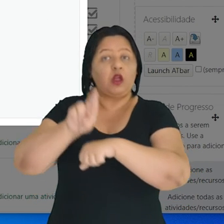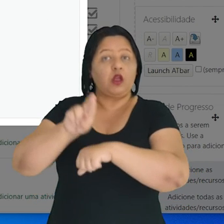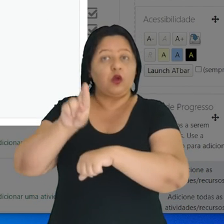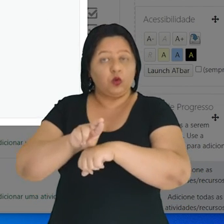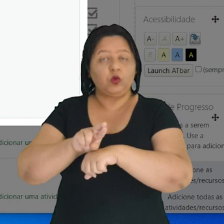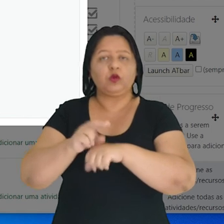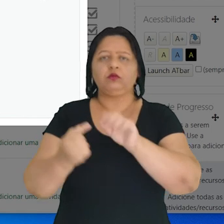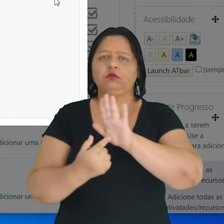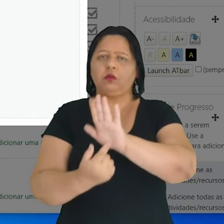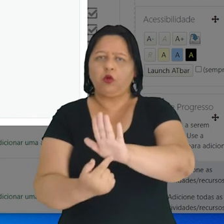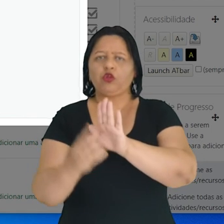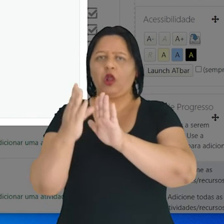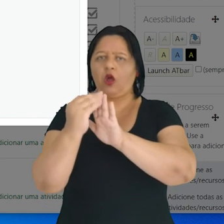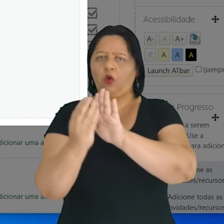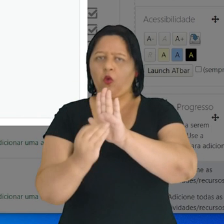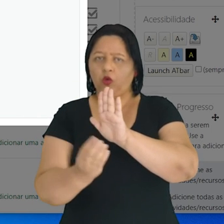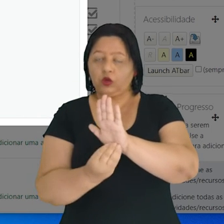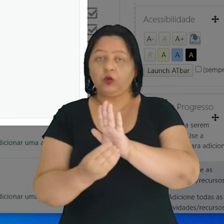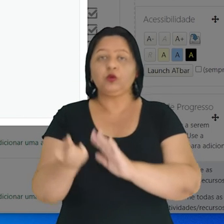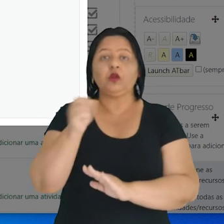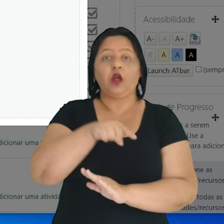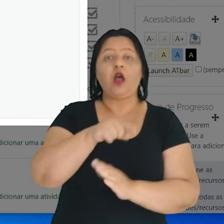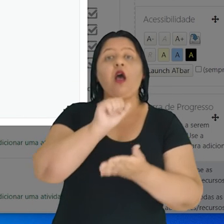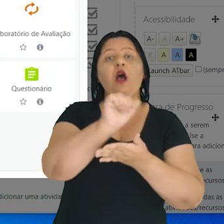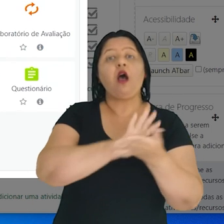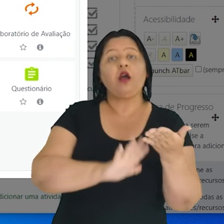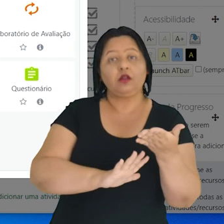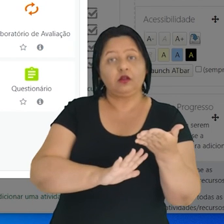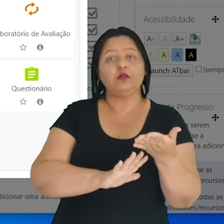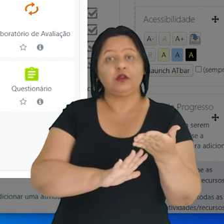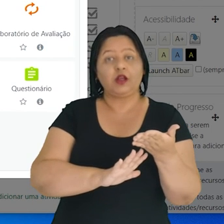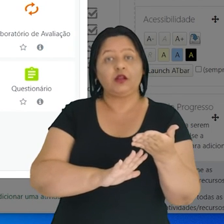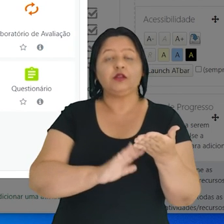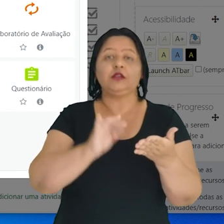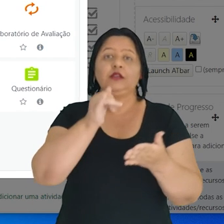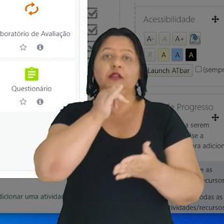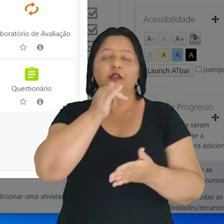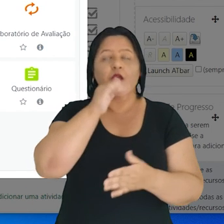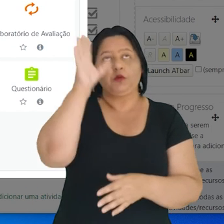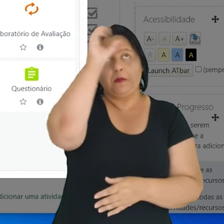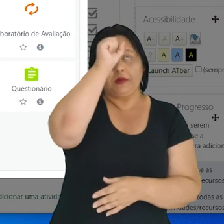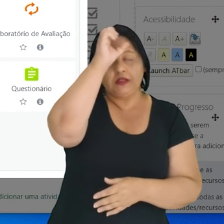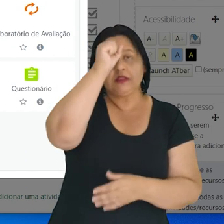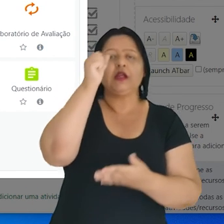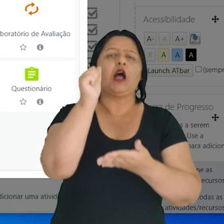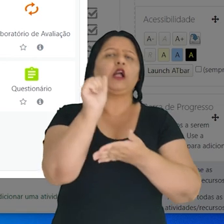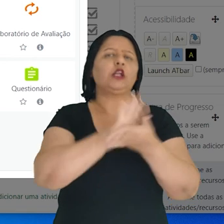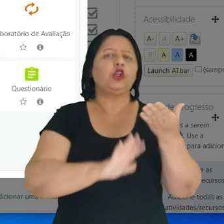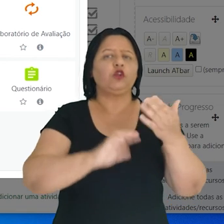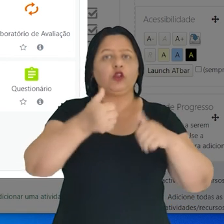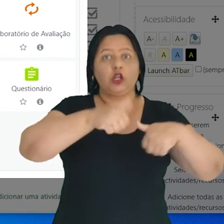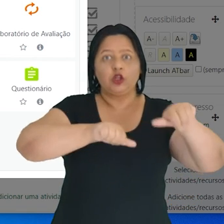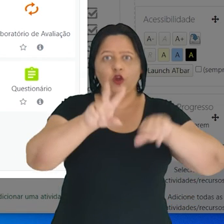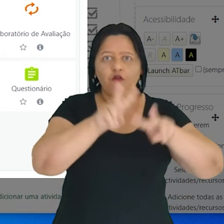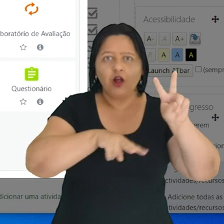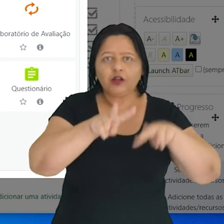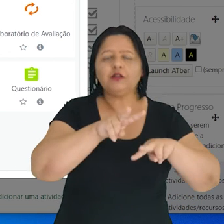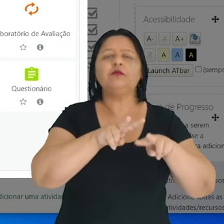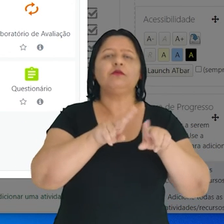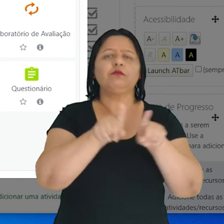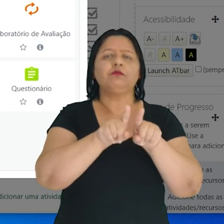utilizar para disponibilizar o conteúdo e as atividades, então, como atividades de aprendizagem, atividades